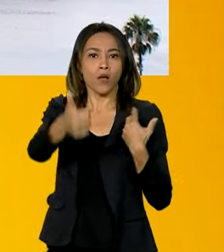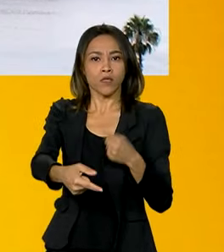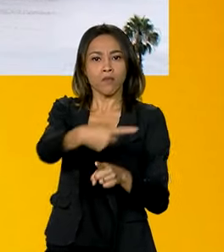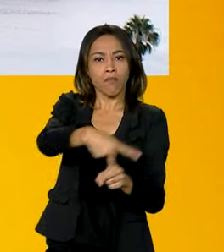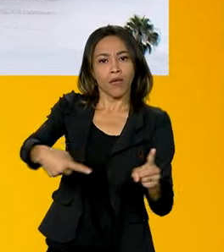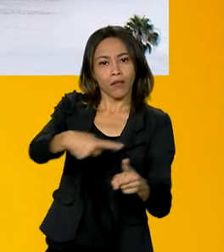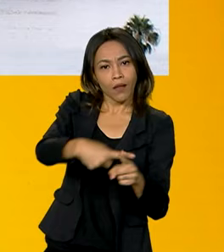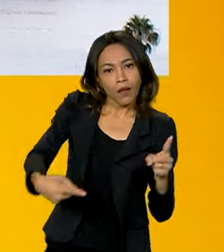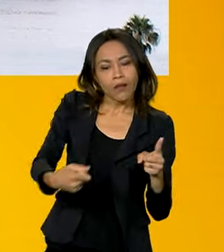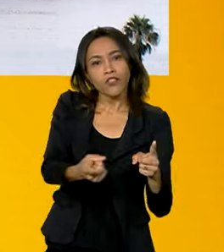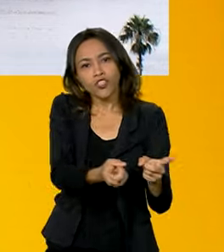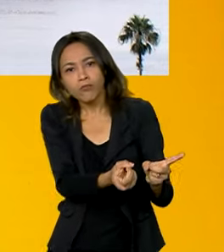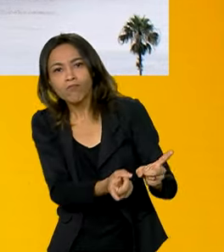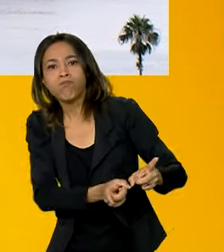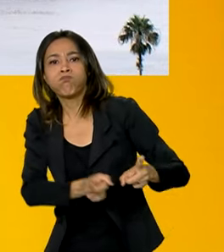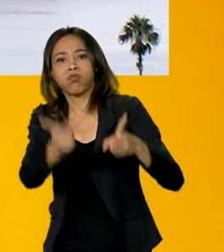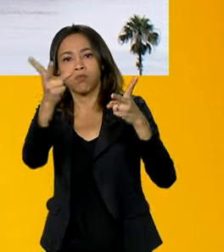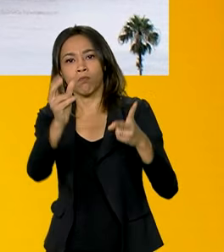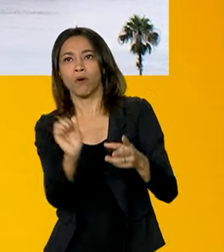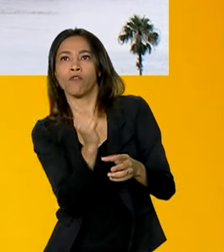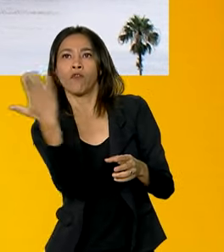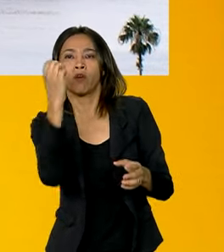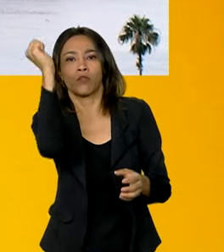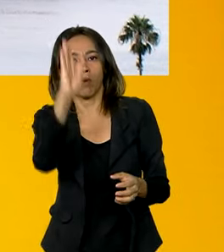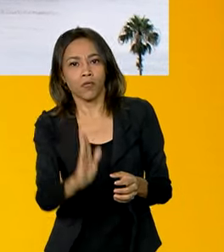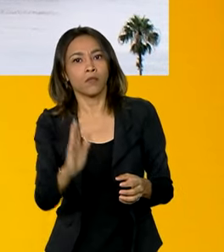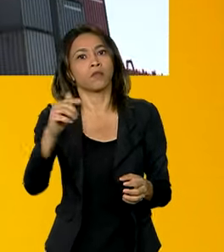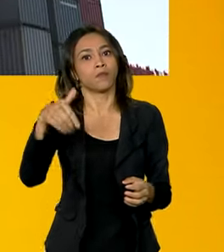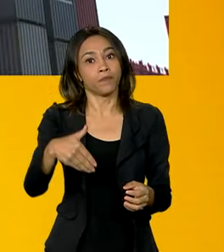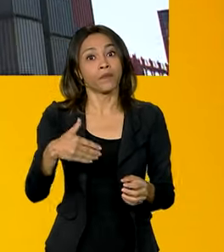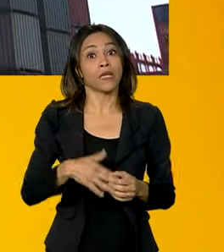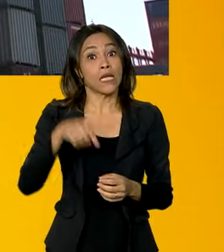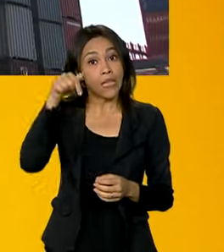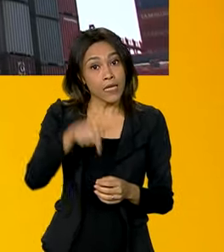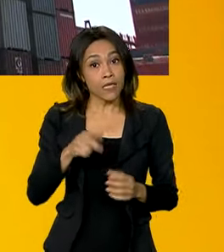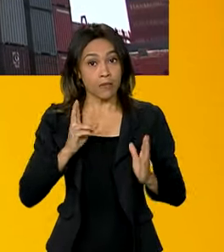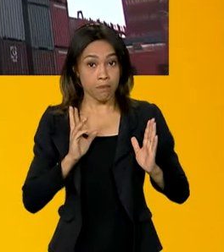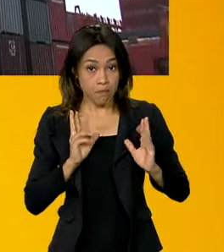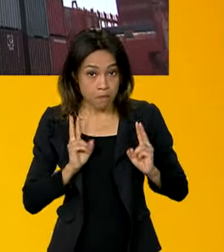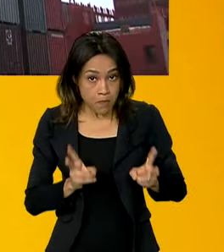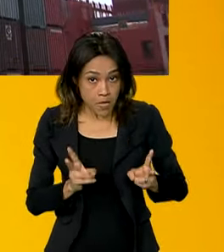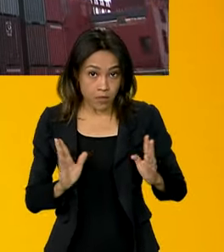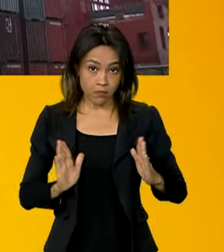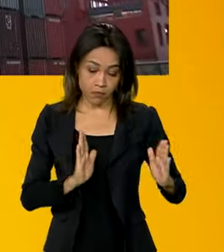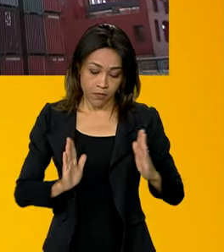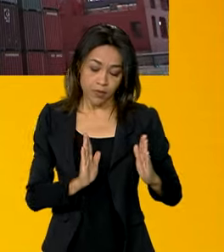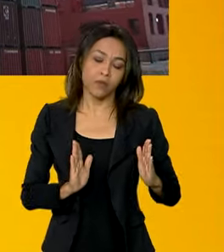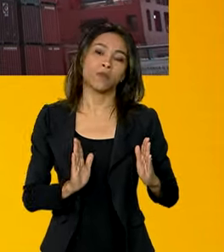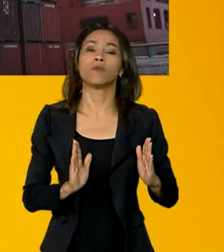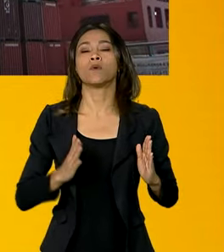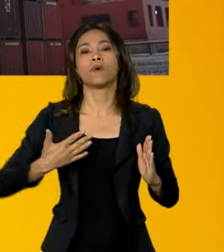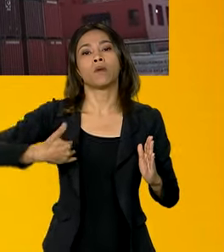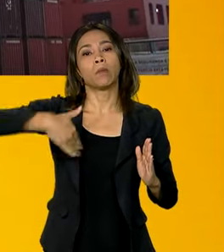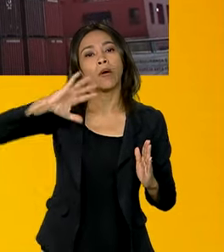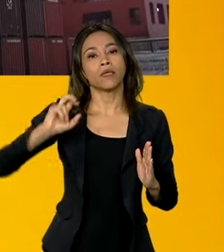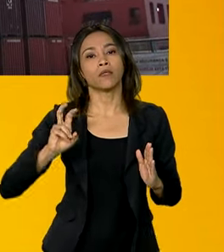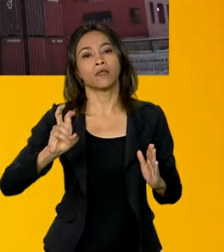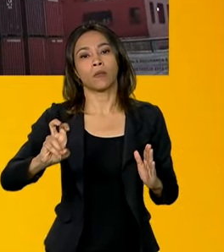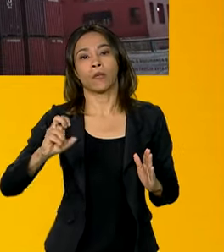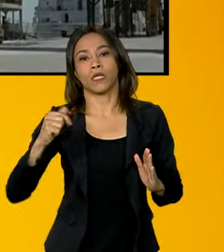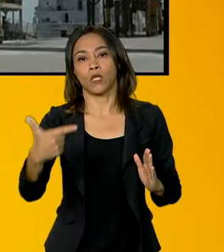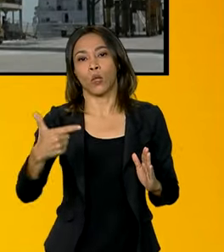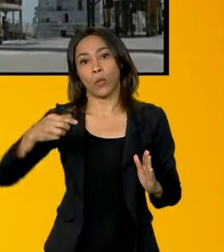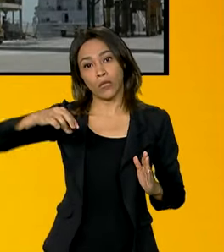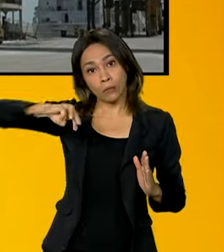exportações do país. A receita gerada pelo setor nesse mesmo período foi de mais de 52 bilhões